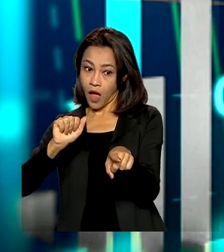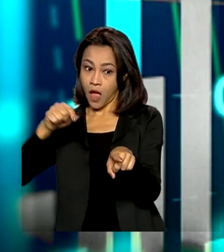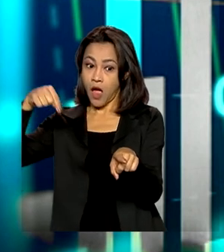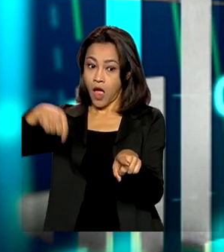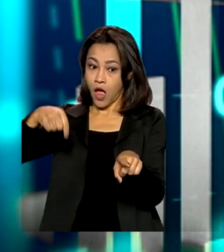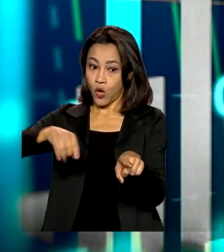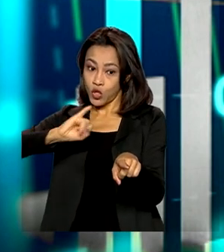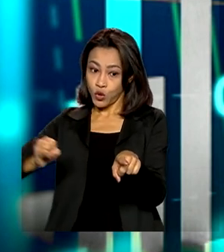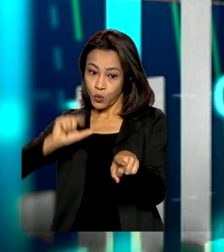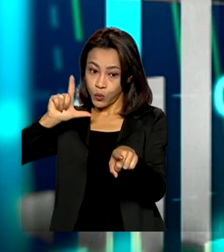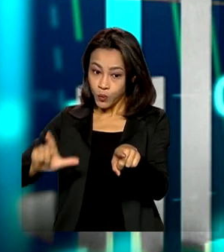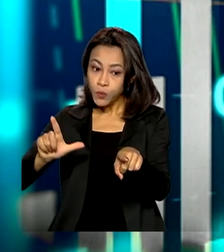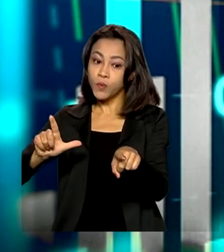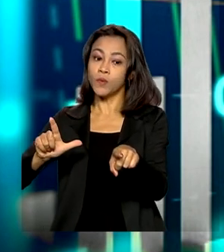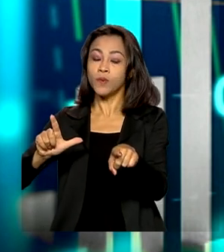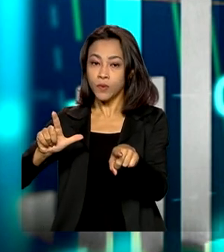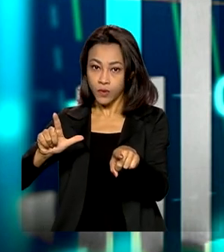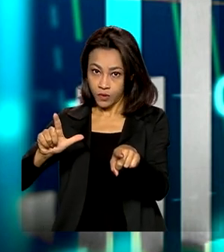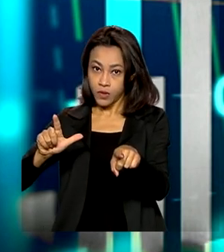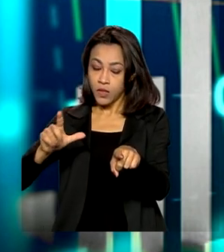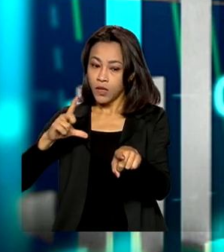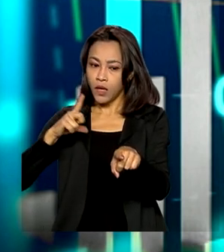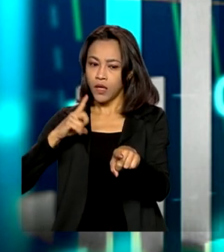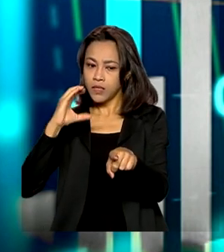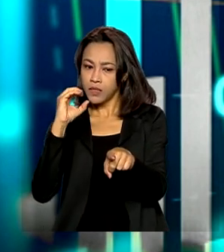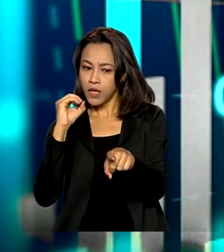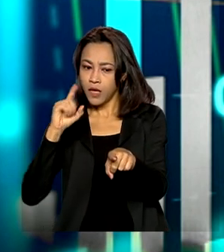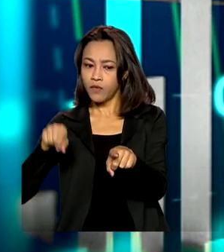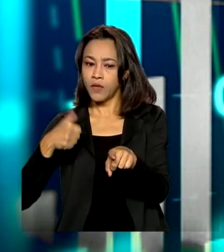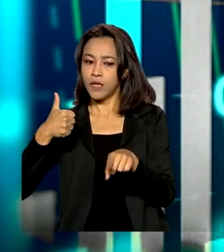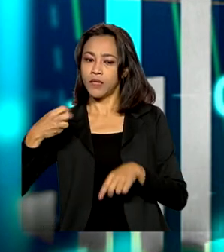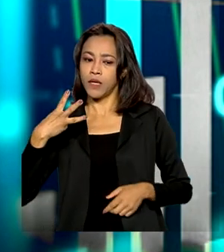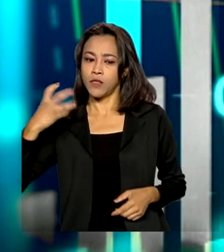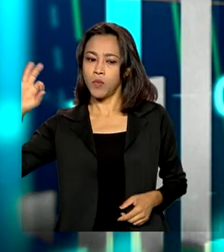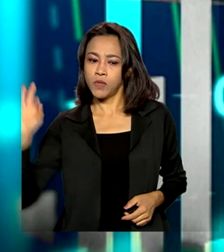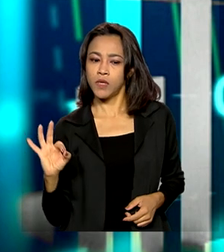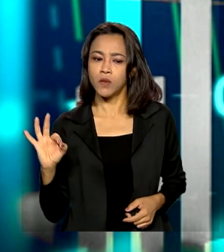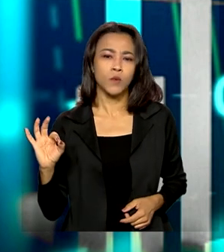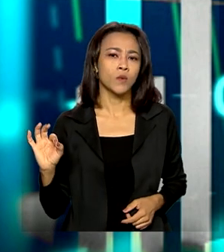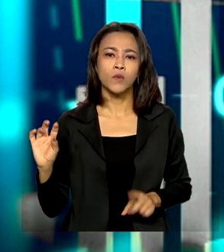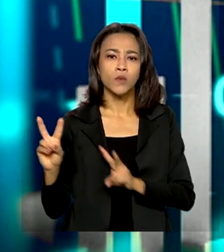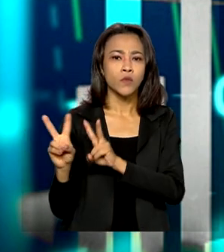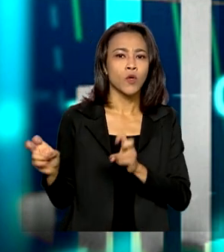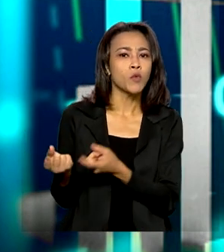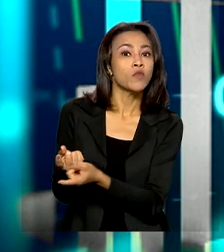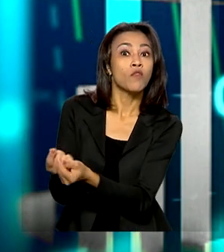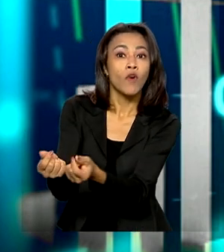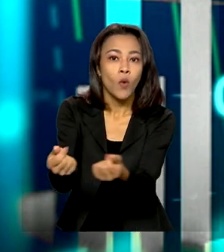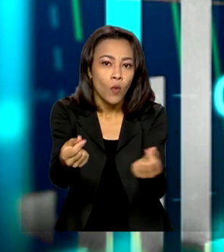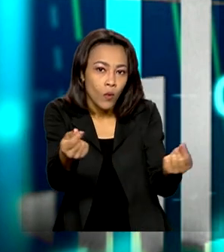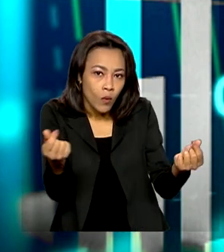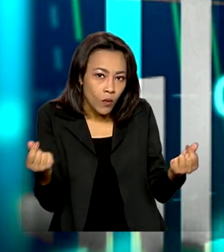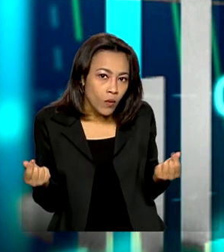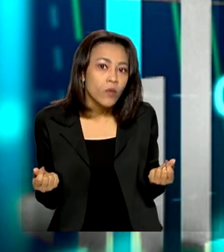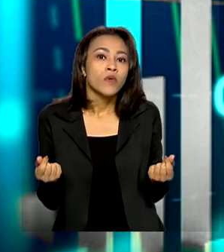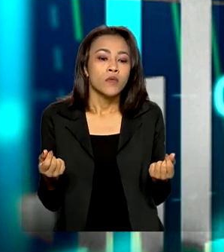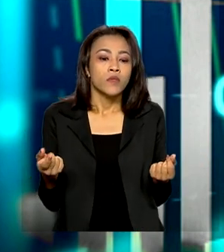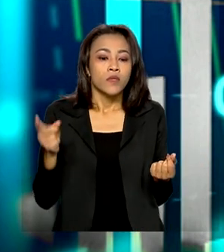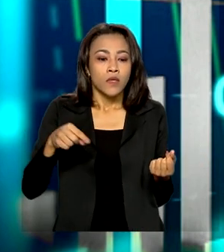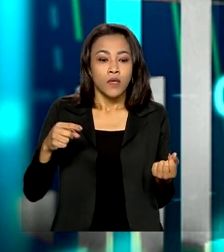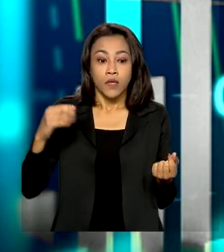ele aponta uma variação de 0,13% nos preços e esse resultado representa uma queda de 0